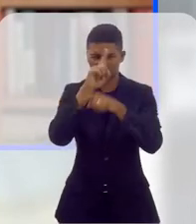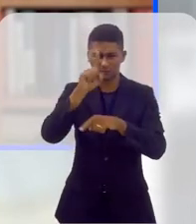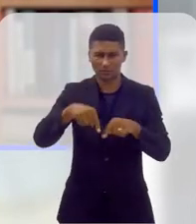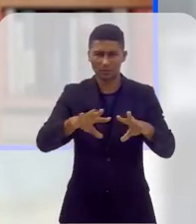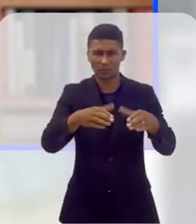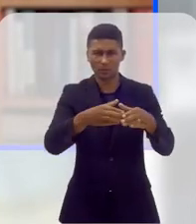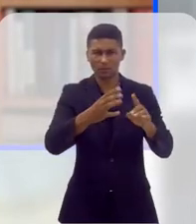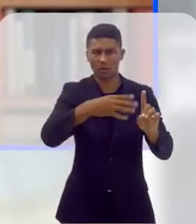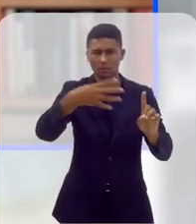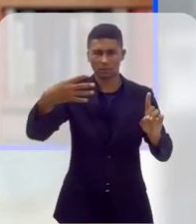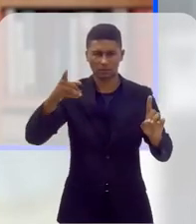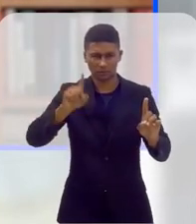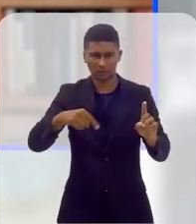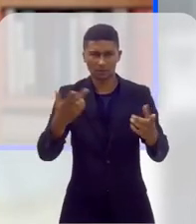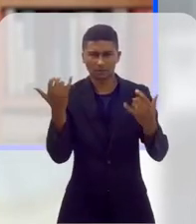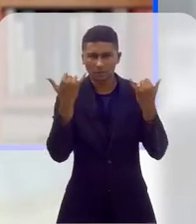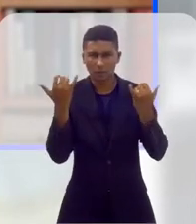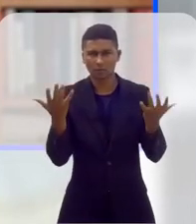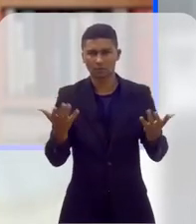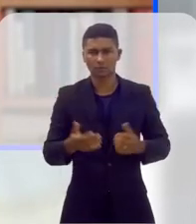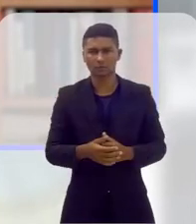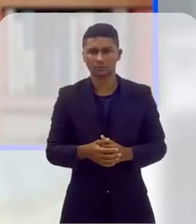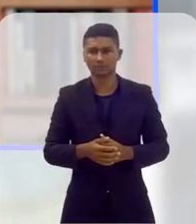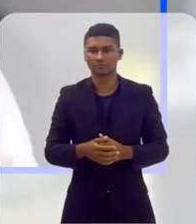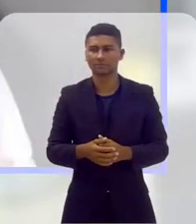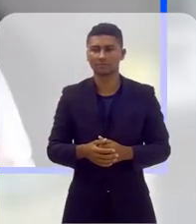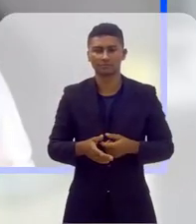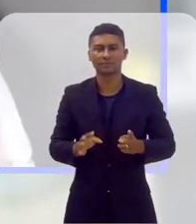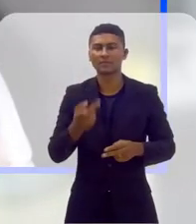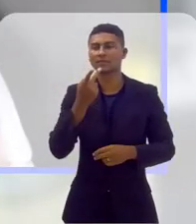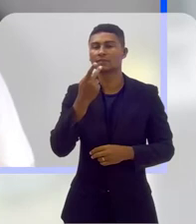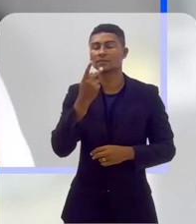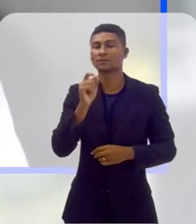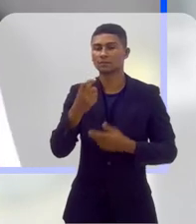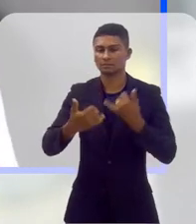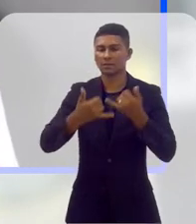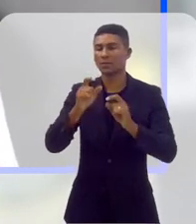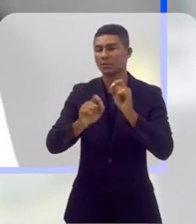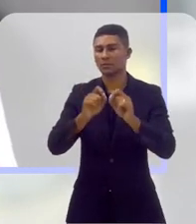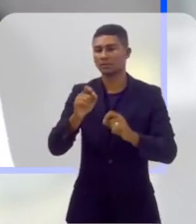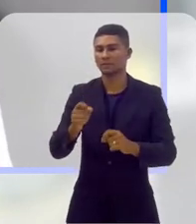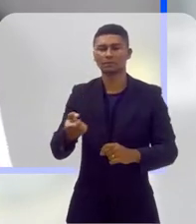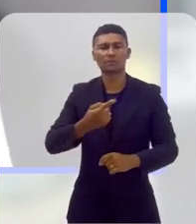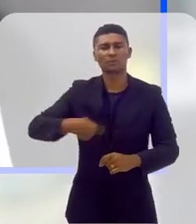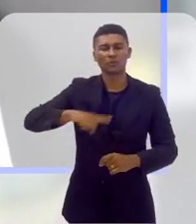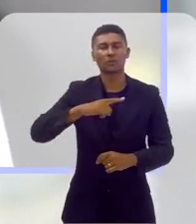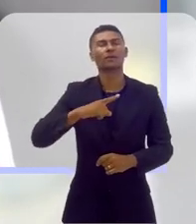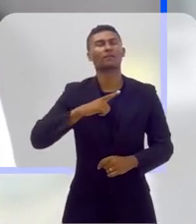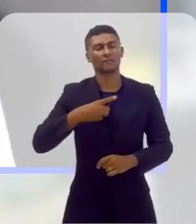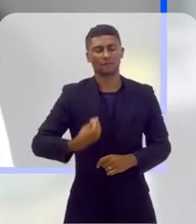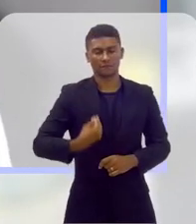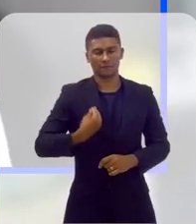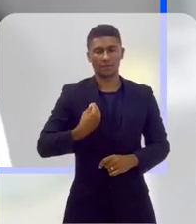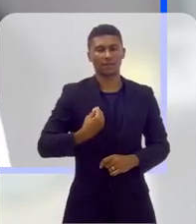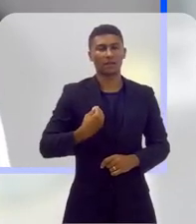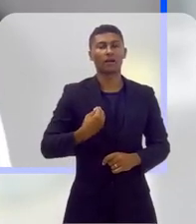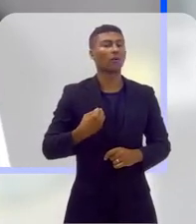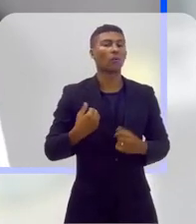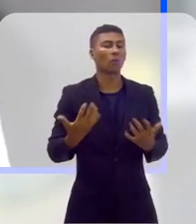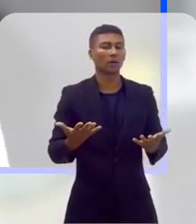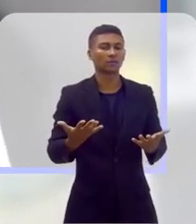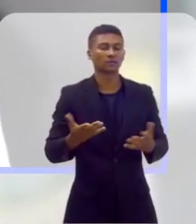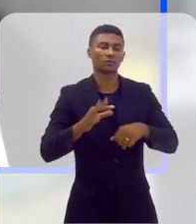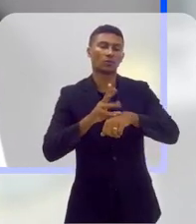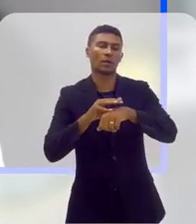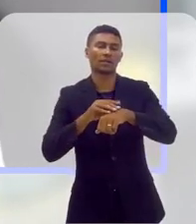LGBTQIA+. A gente costuma brincar que a gente só existe para o sistema quando a gente está doente, ou a gente está